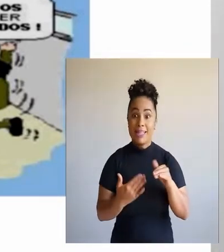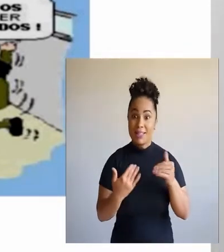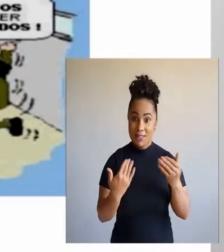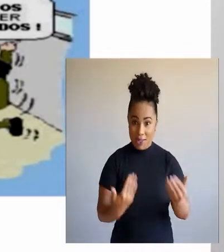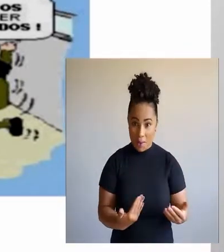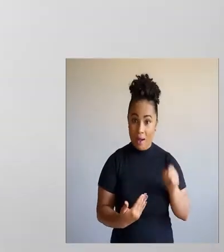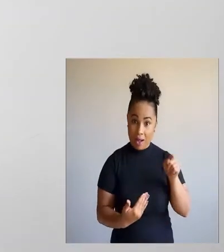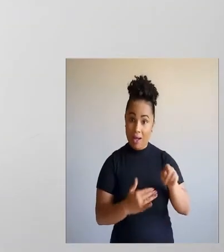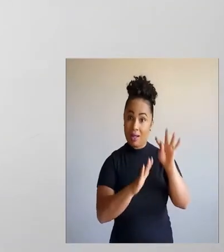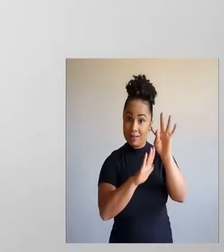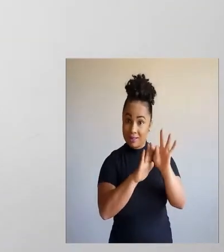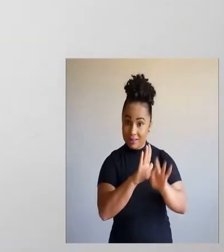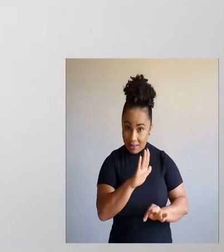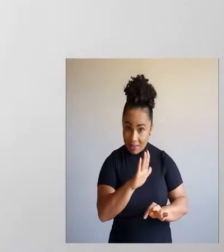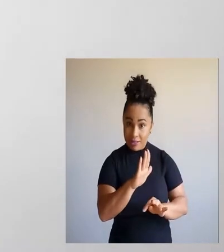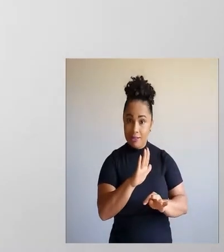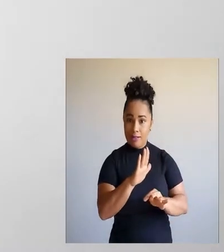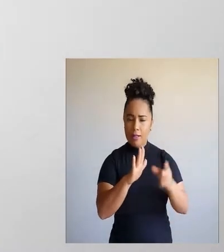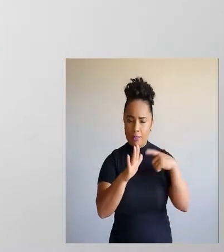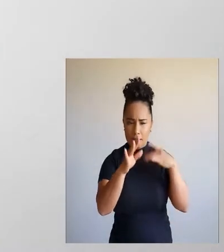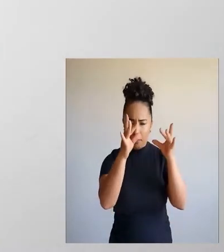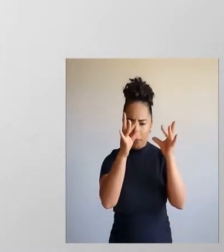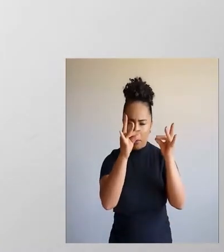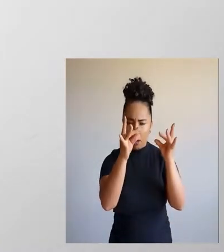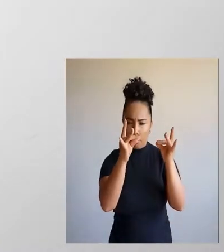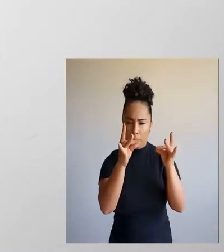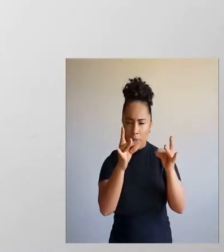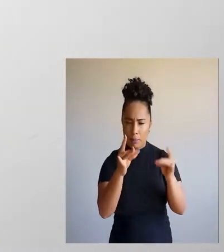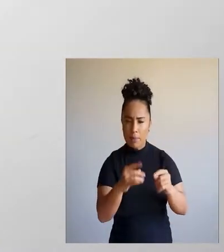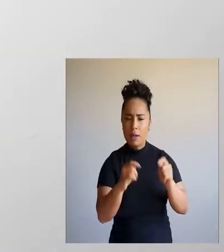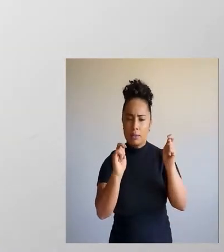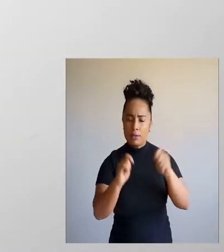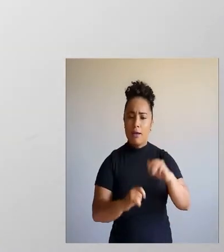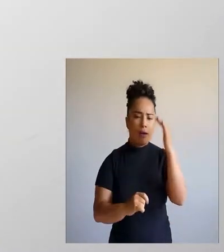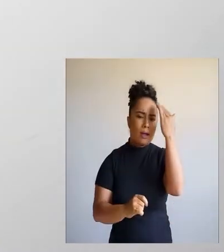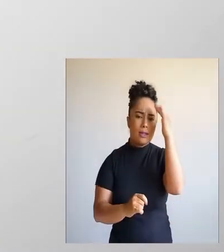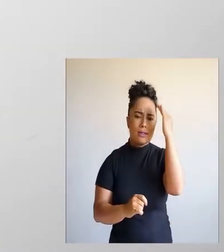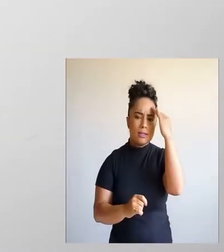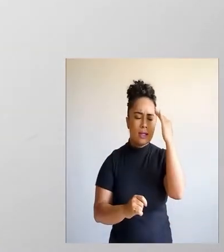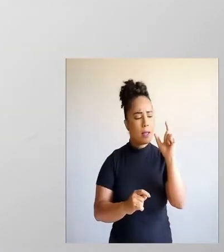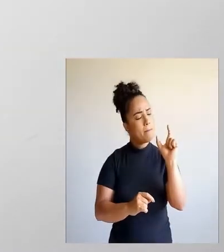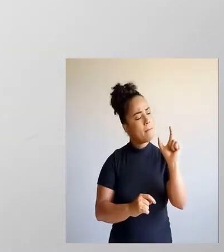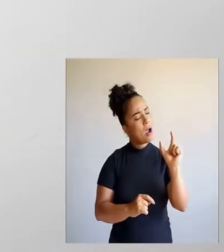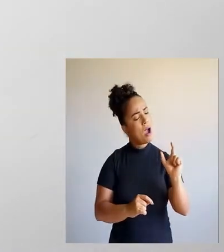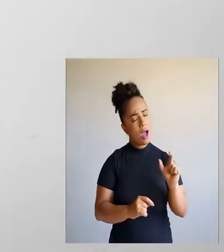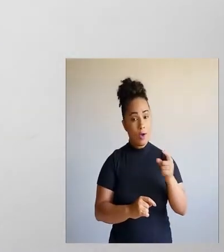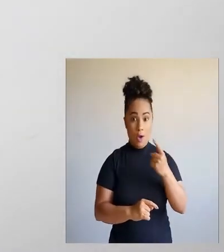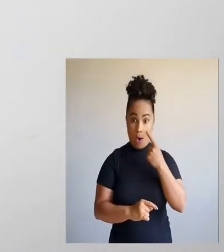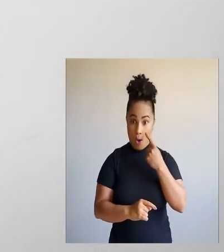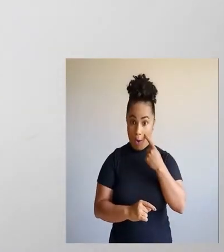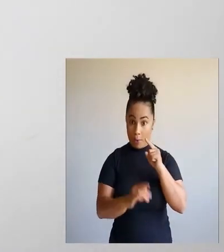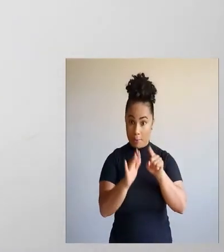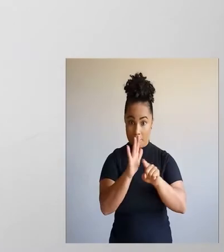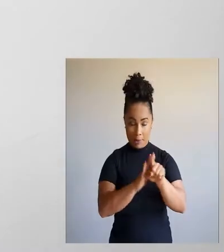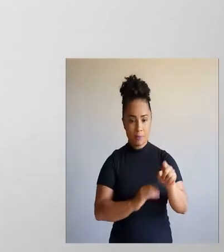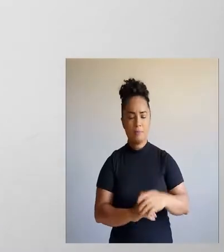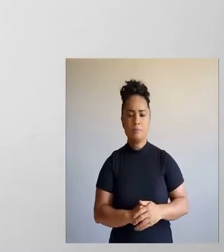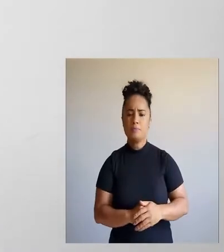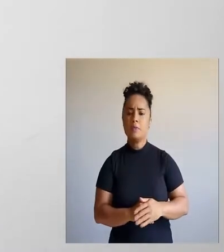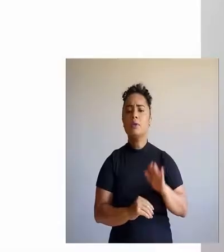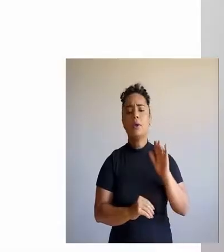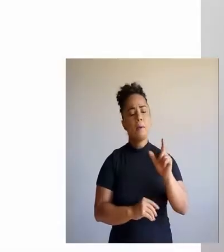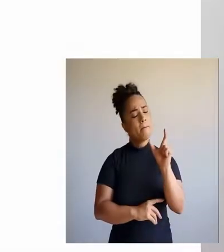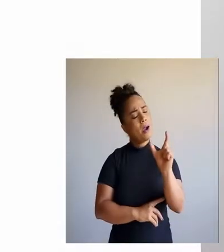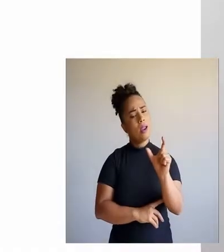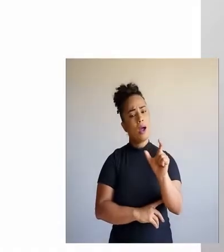Então, esse texto tem algumas coisas para a gente entender o que quer dizer as palavras dentro dele. Olha o que a questão diz.